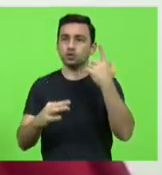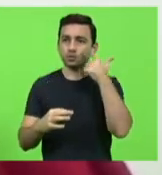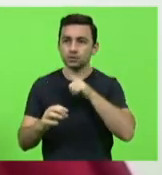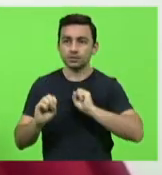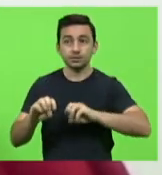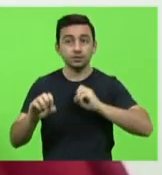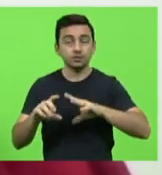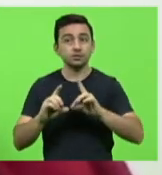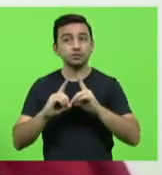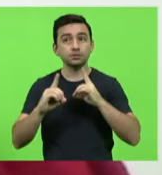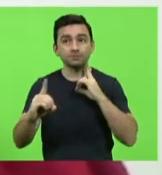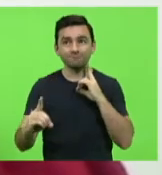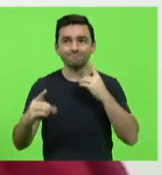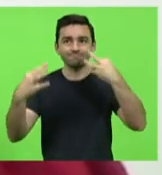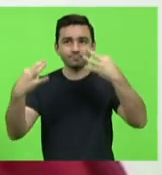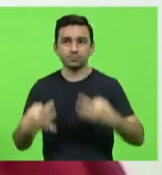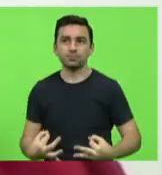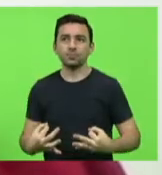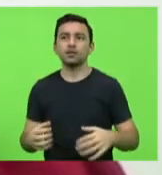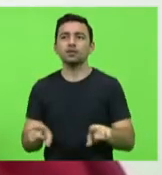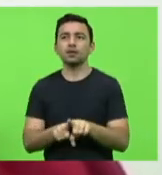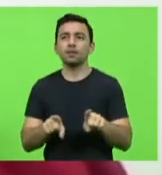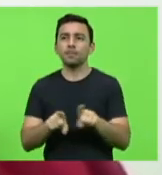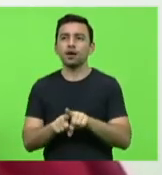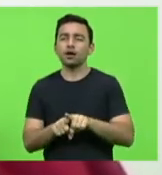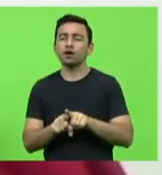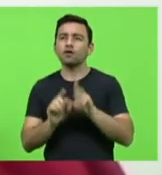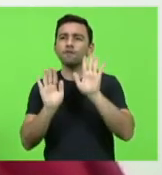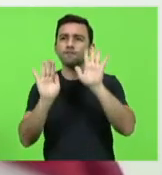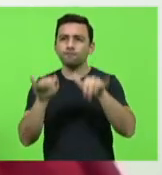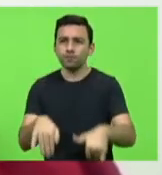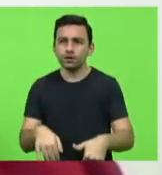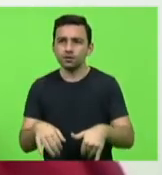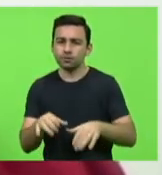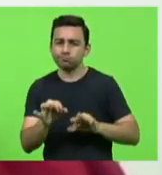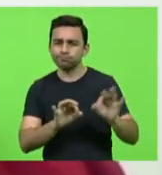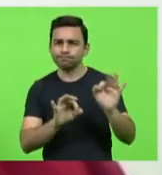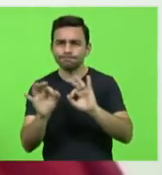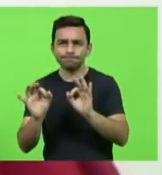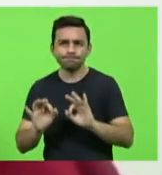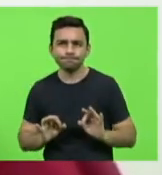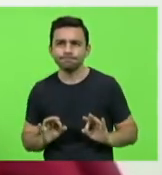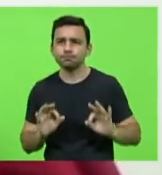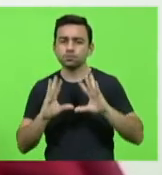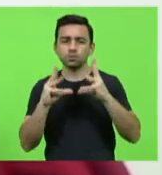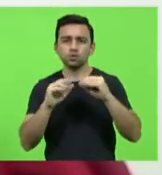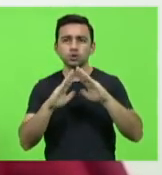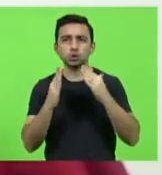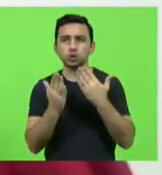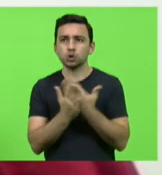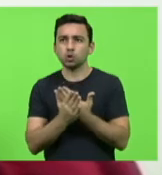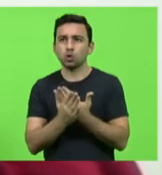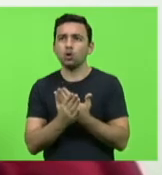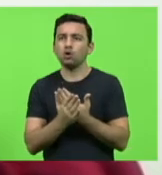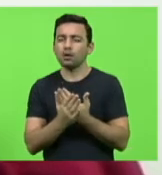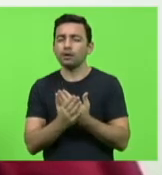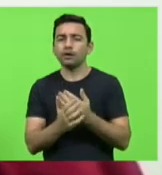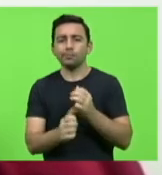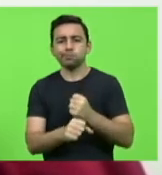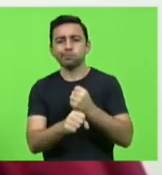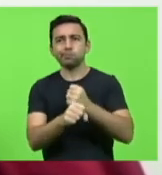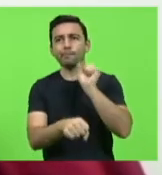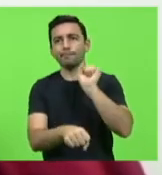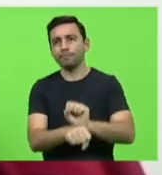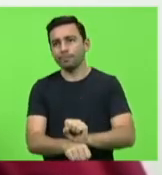remoto decente além da conclusão das reformas em uma série de escolas que seguem com obras paradas por